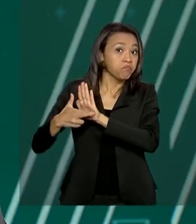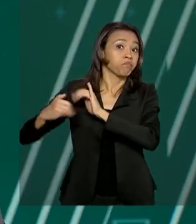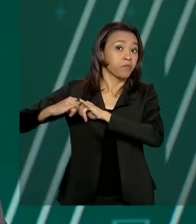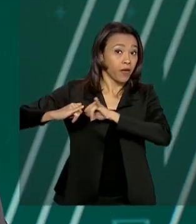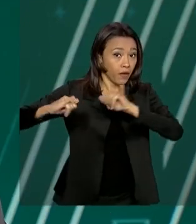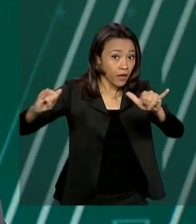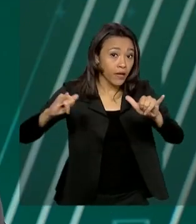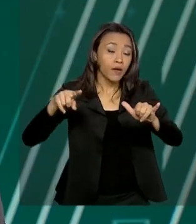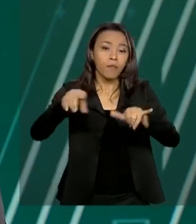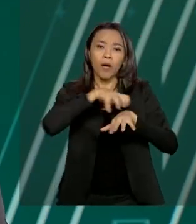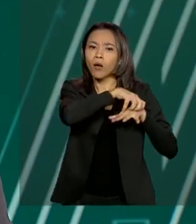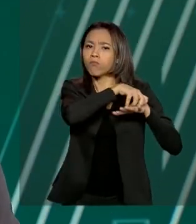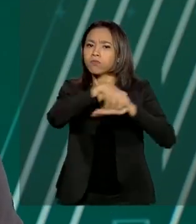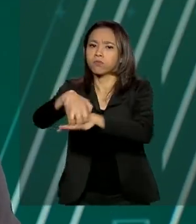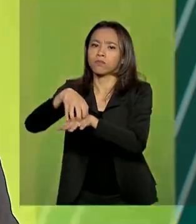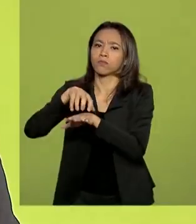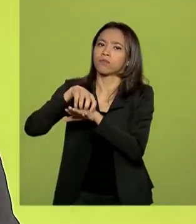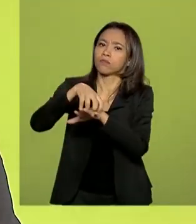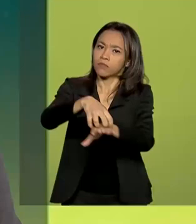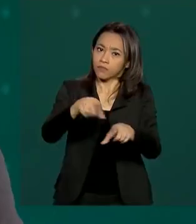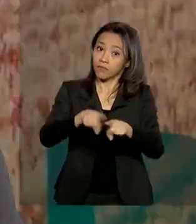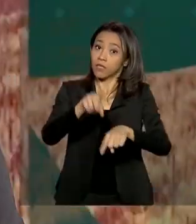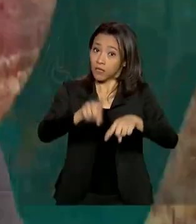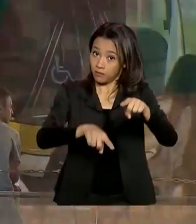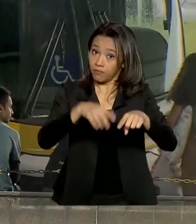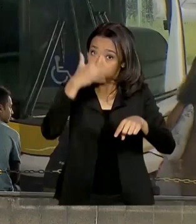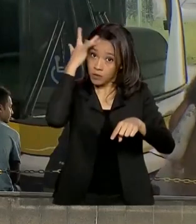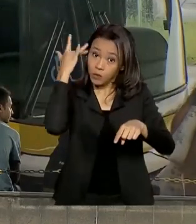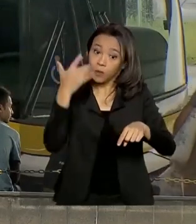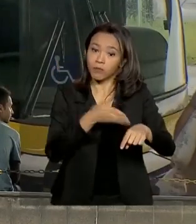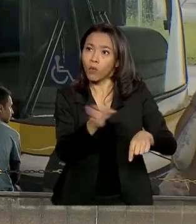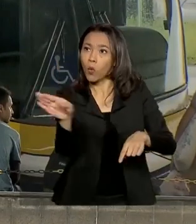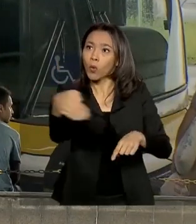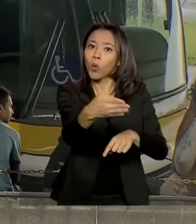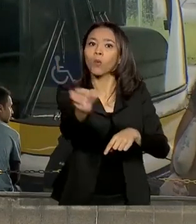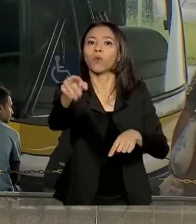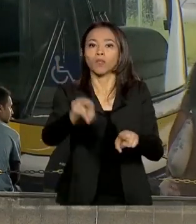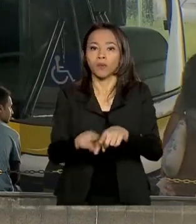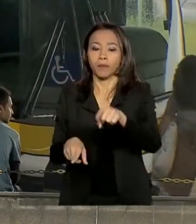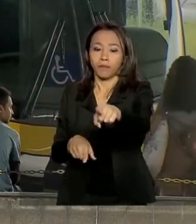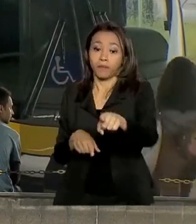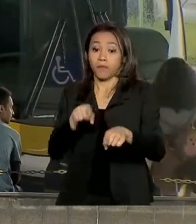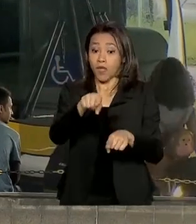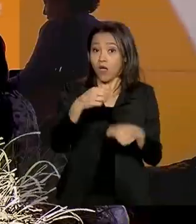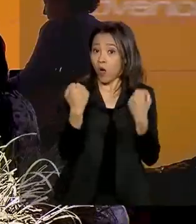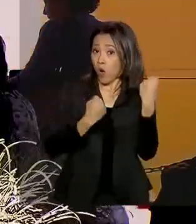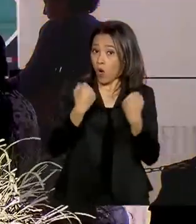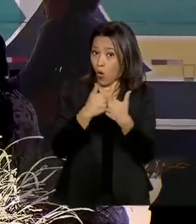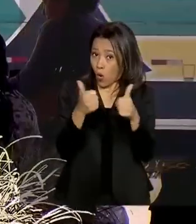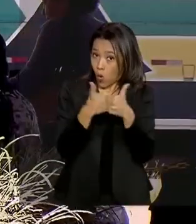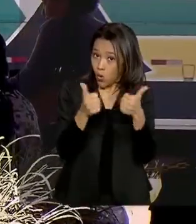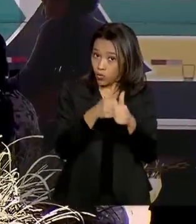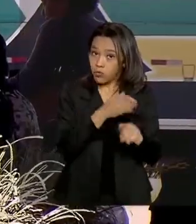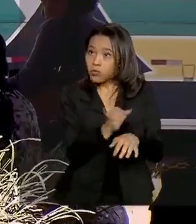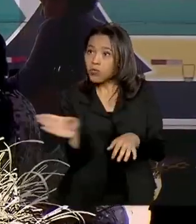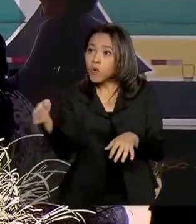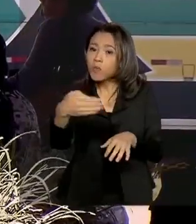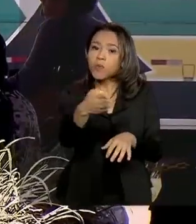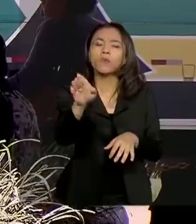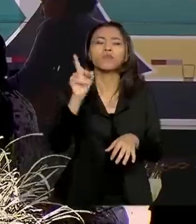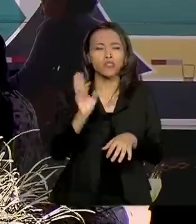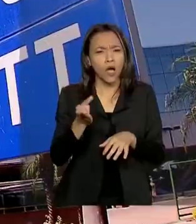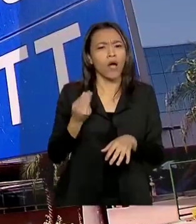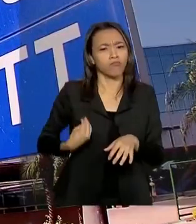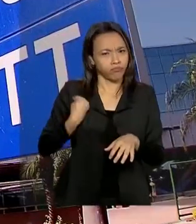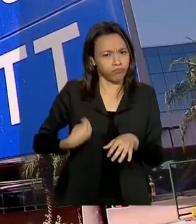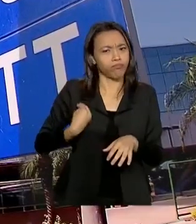interestadual de passageiros e cargas. O transporte interestadual de passageiros está em operação em todo o